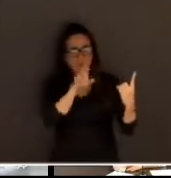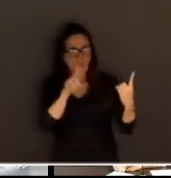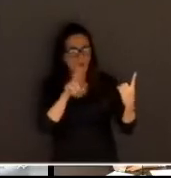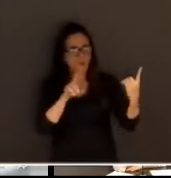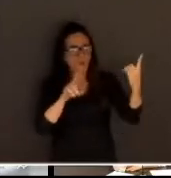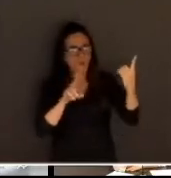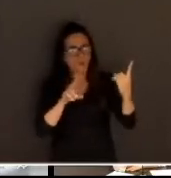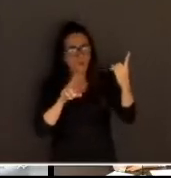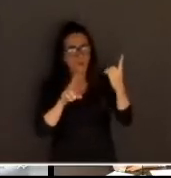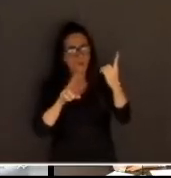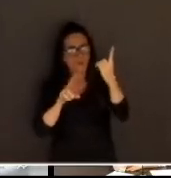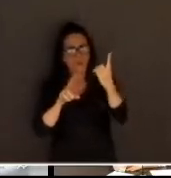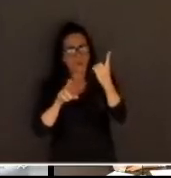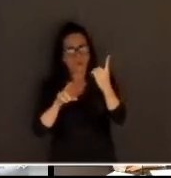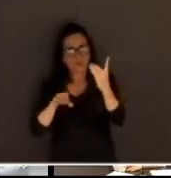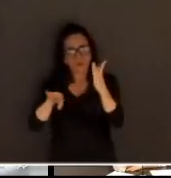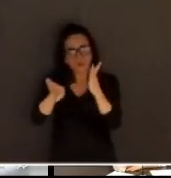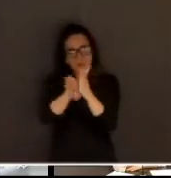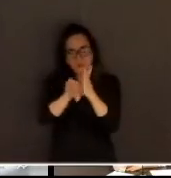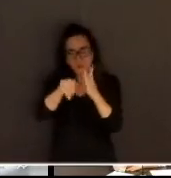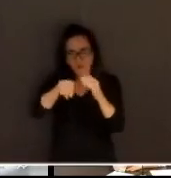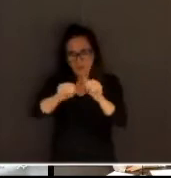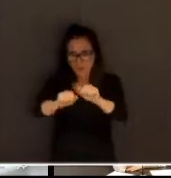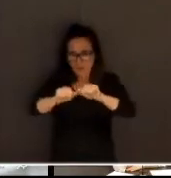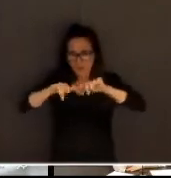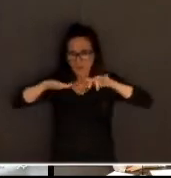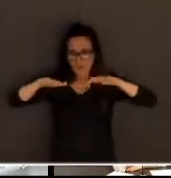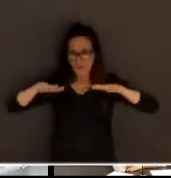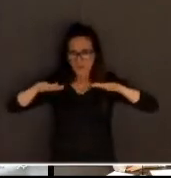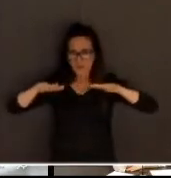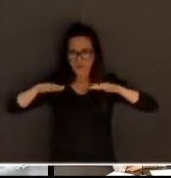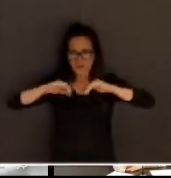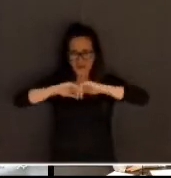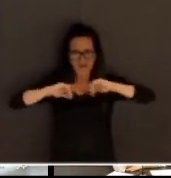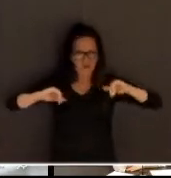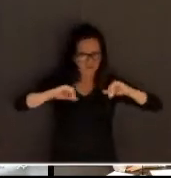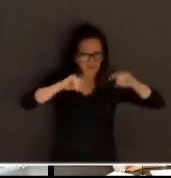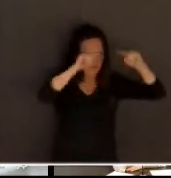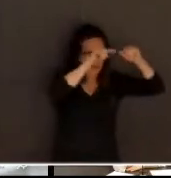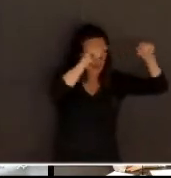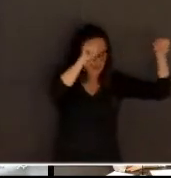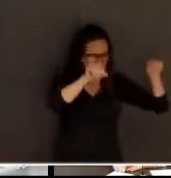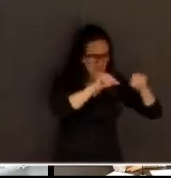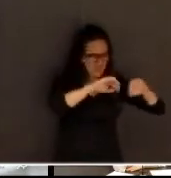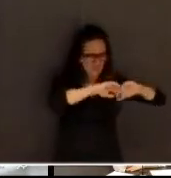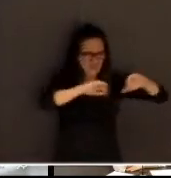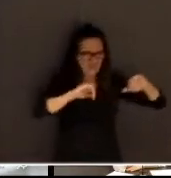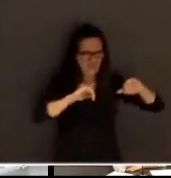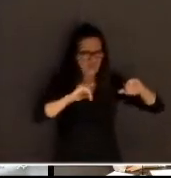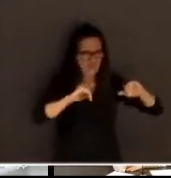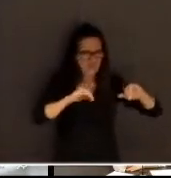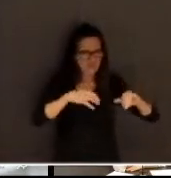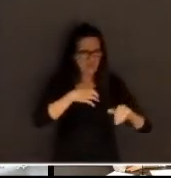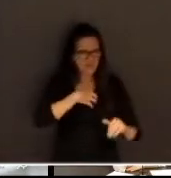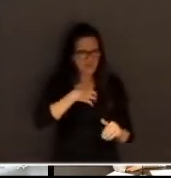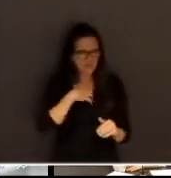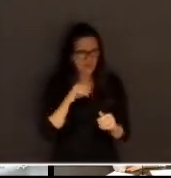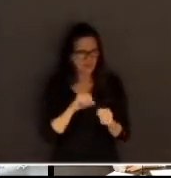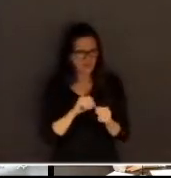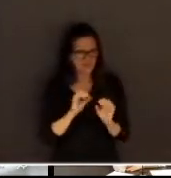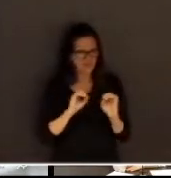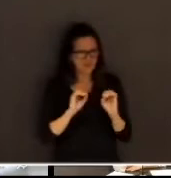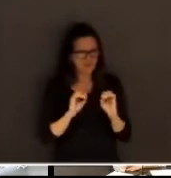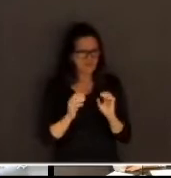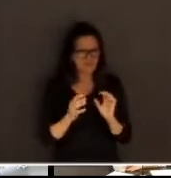plenária, e chegar lá e ele ficar numa sala. Não tem sentido isso. Se ele já foi, se o problema era maior,